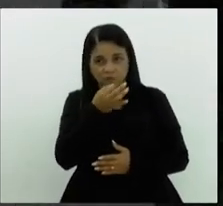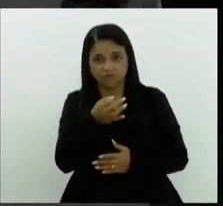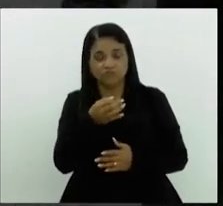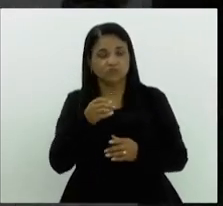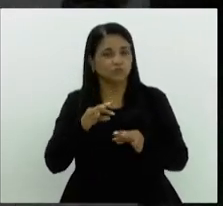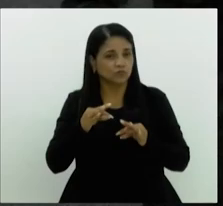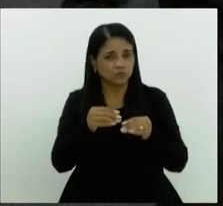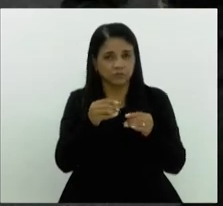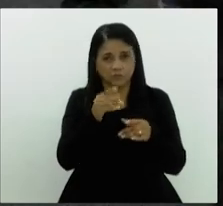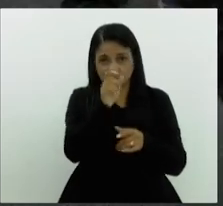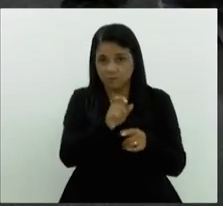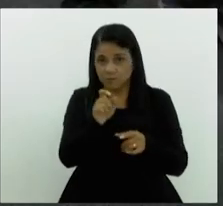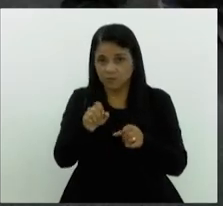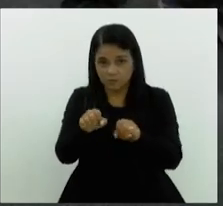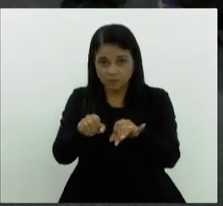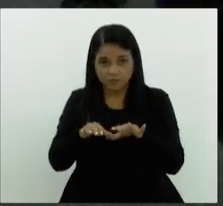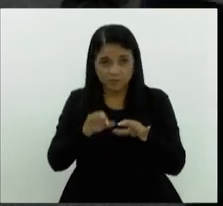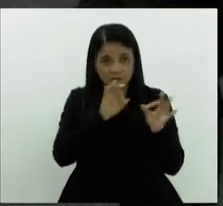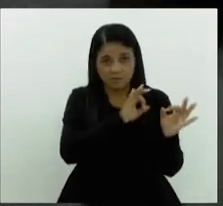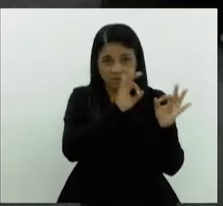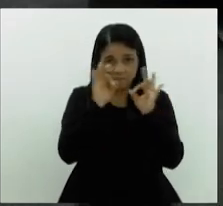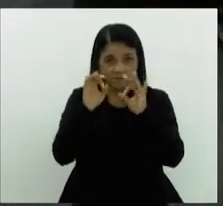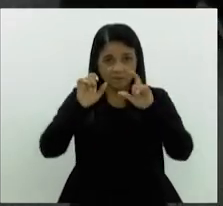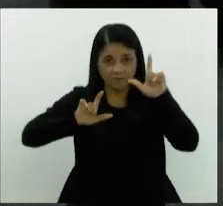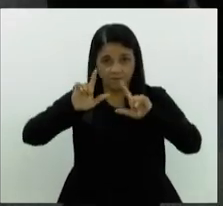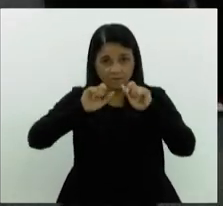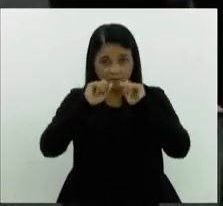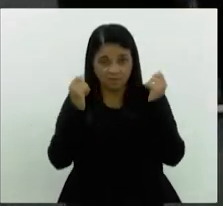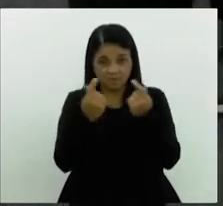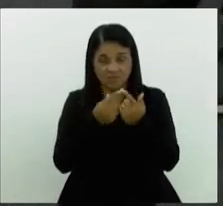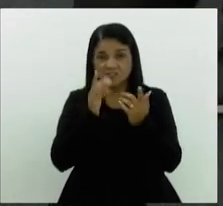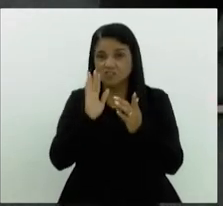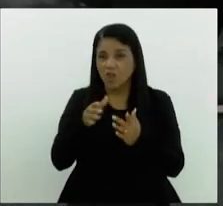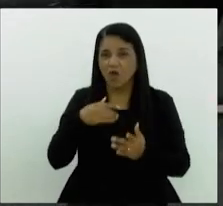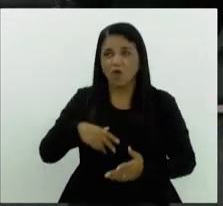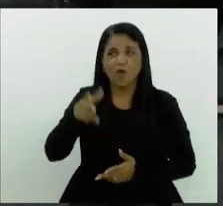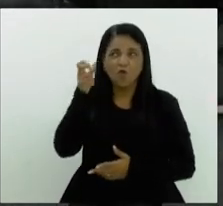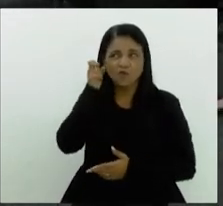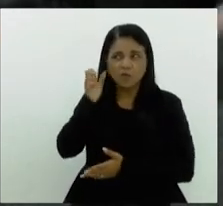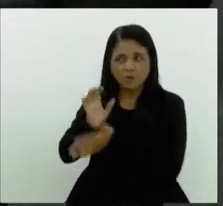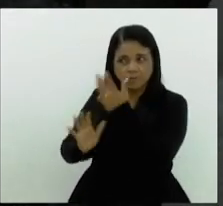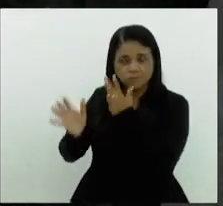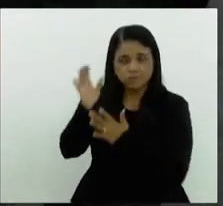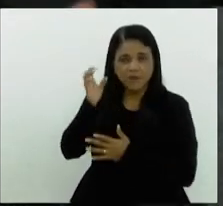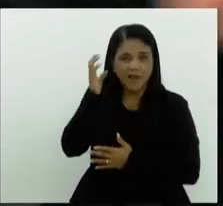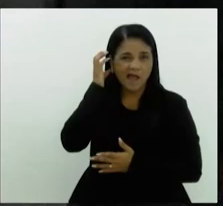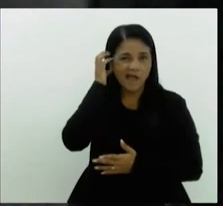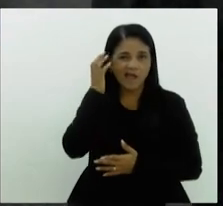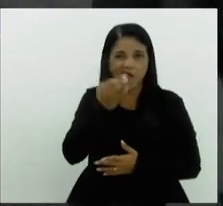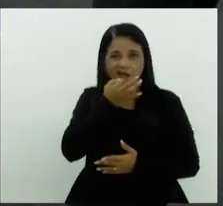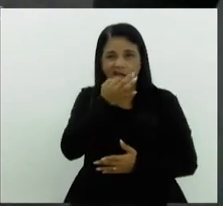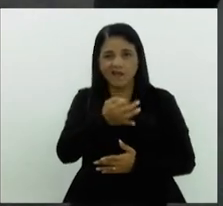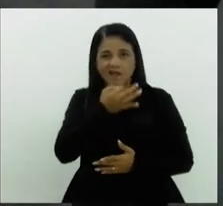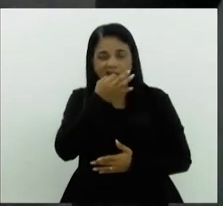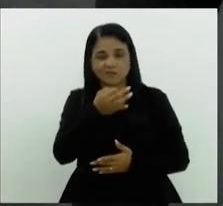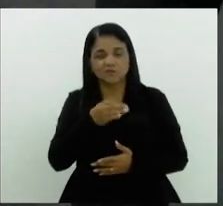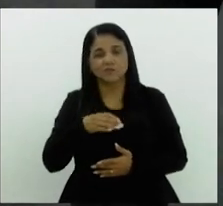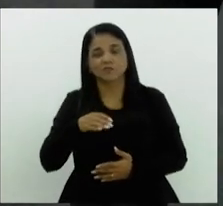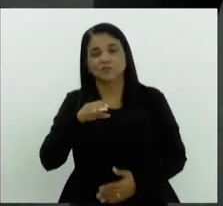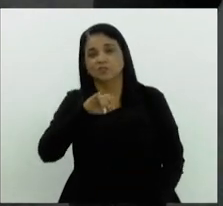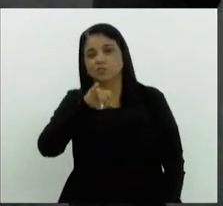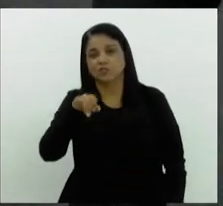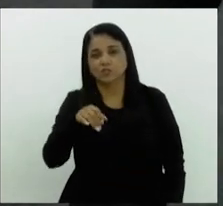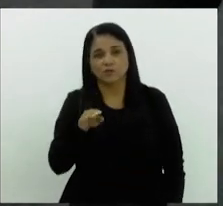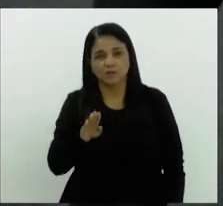plenário, quem está nos assistindo pela TV Alerj, já ouviram em algum lugar a Rádio JBFM. Ela está